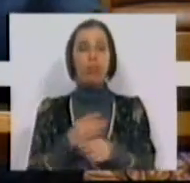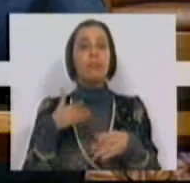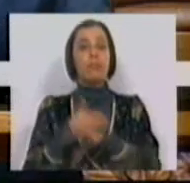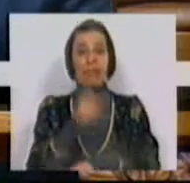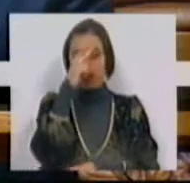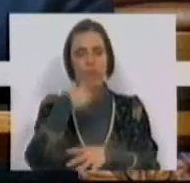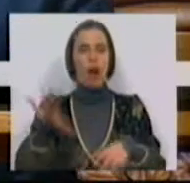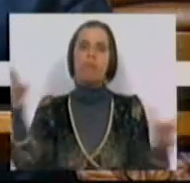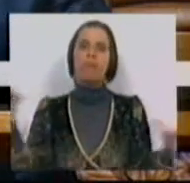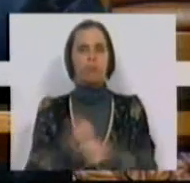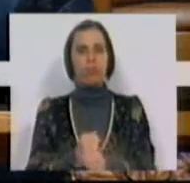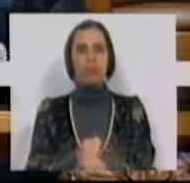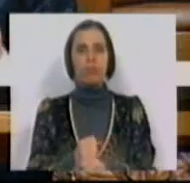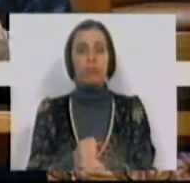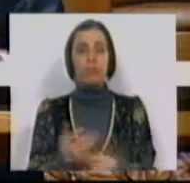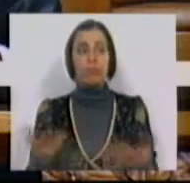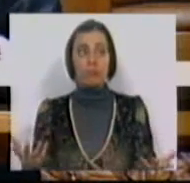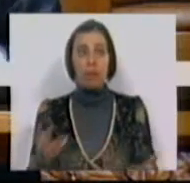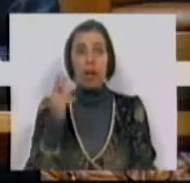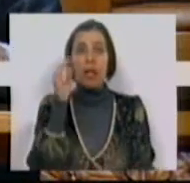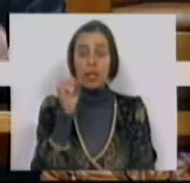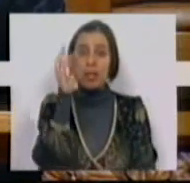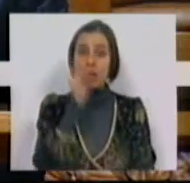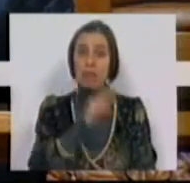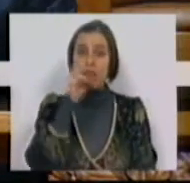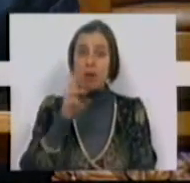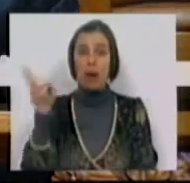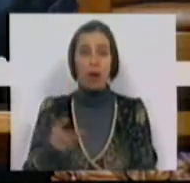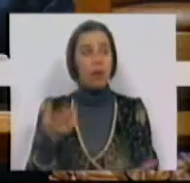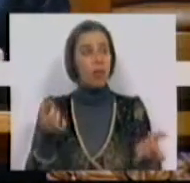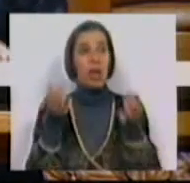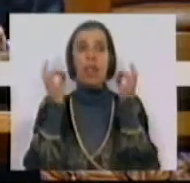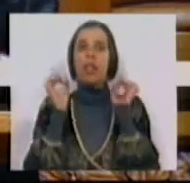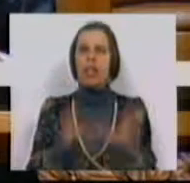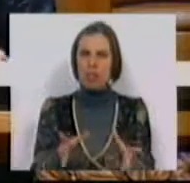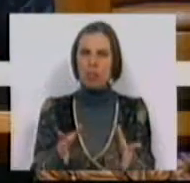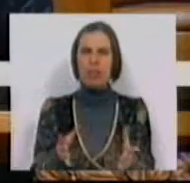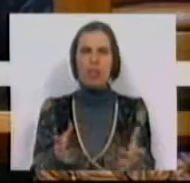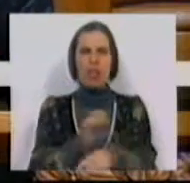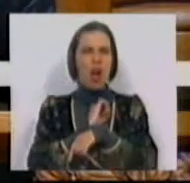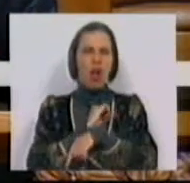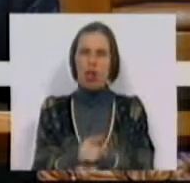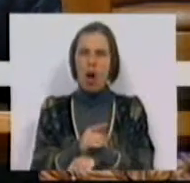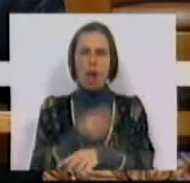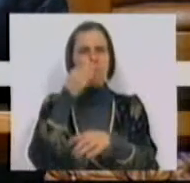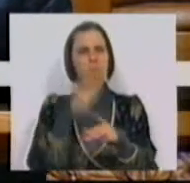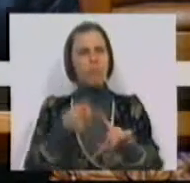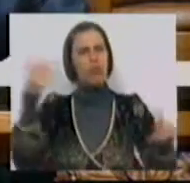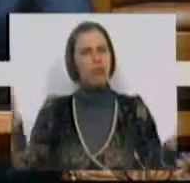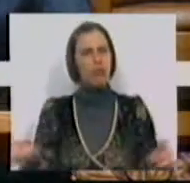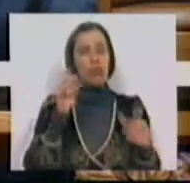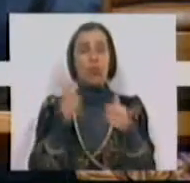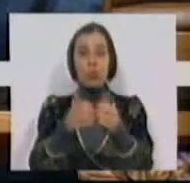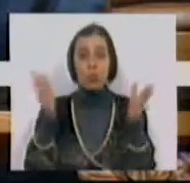navais de Viana do Castelo e, esbanjando 30 milhões de euros, despedidos de forma imediata e injusta